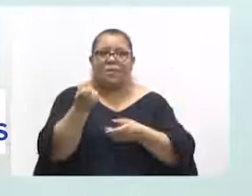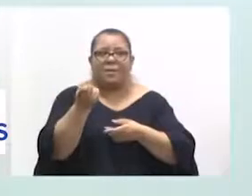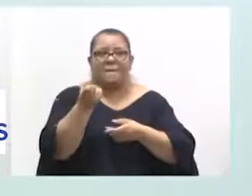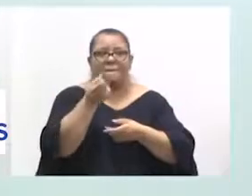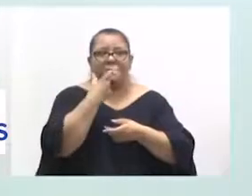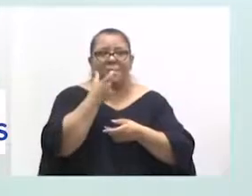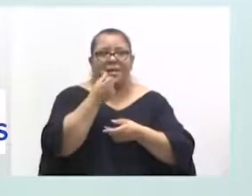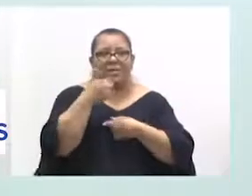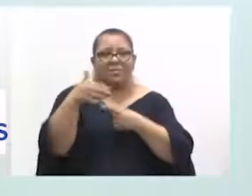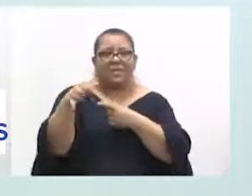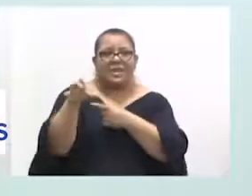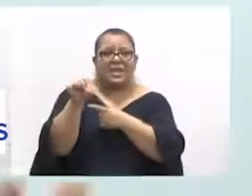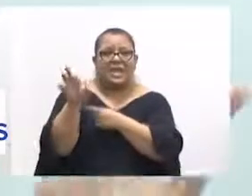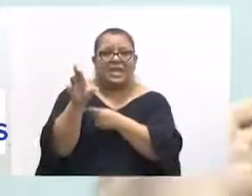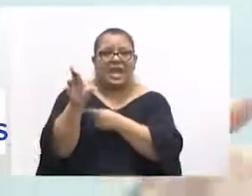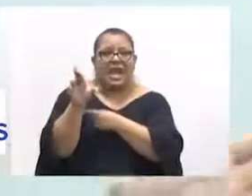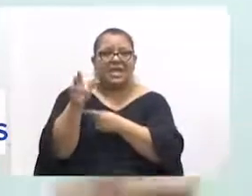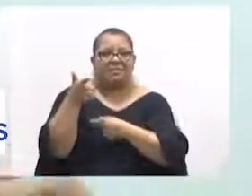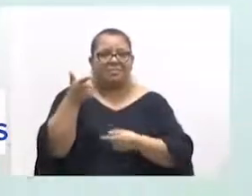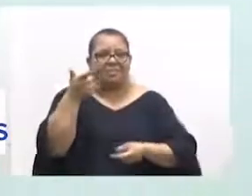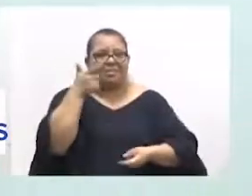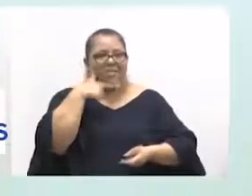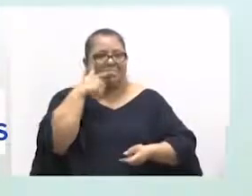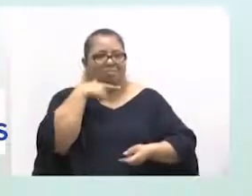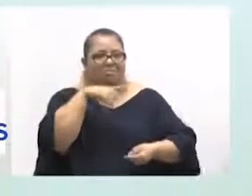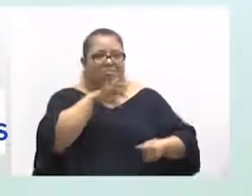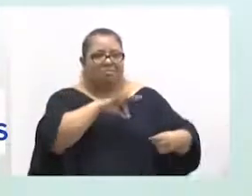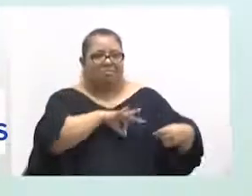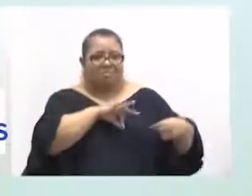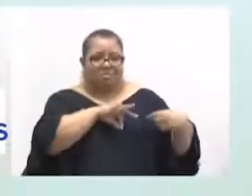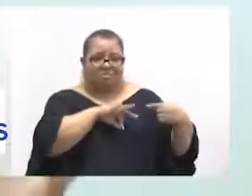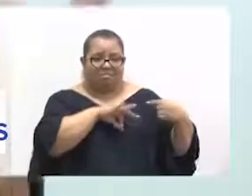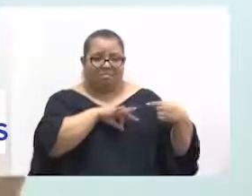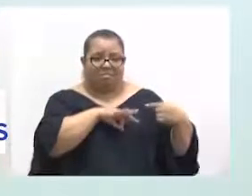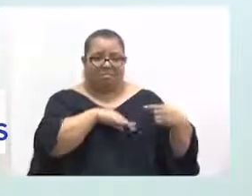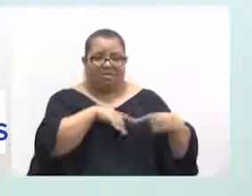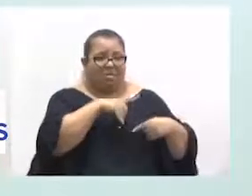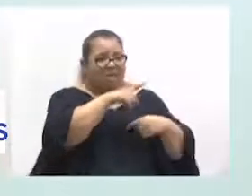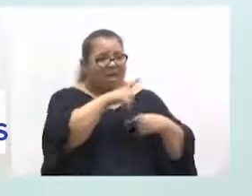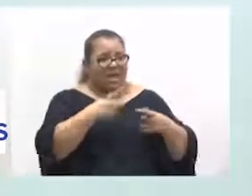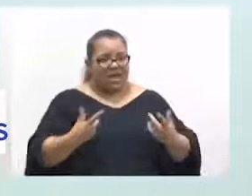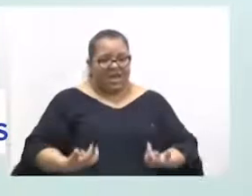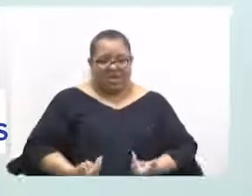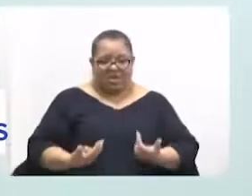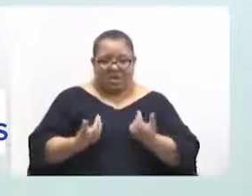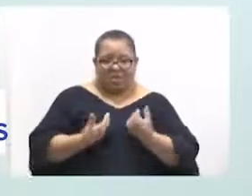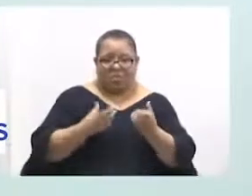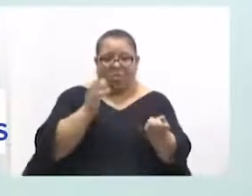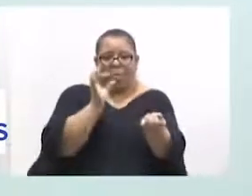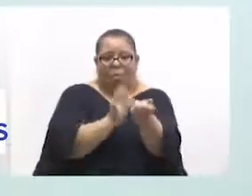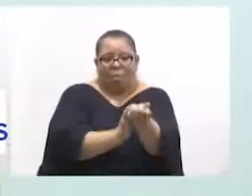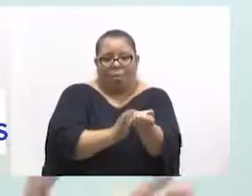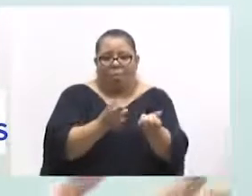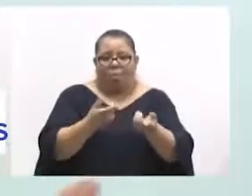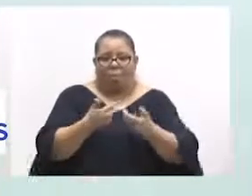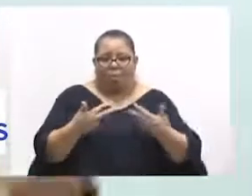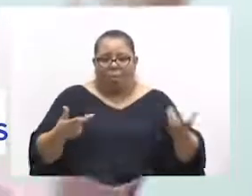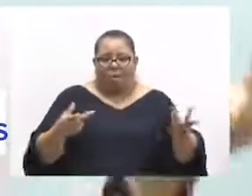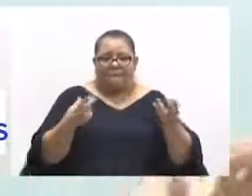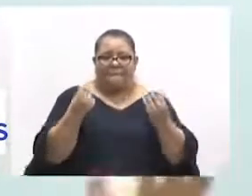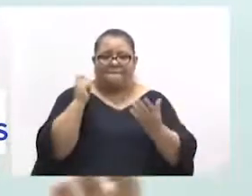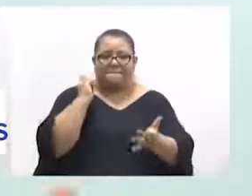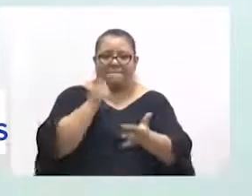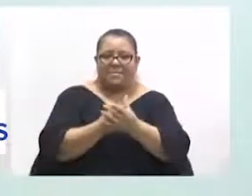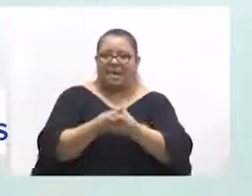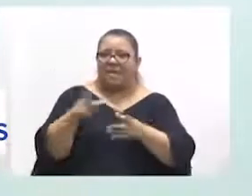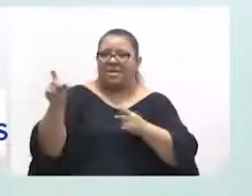remunerado com R$10,00. Os exemplos que a Cristina deu da cirurgia, de colocar um cateter e pagar menos do